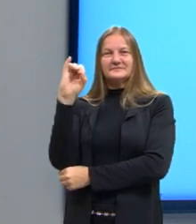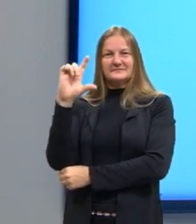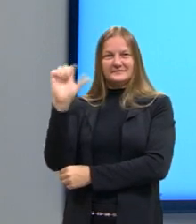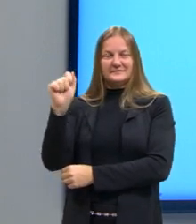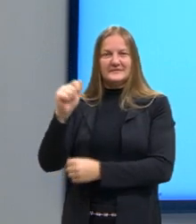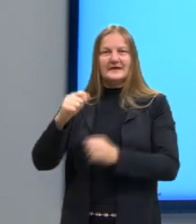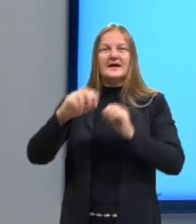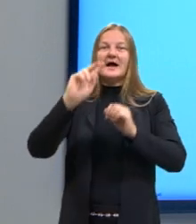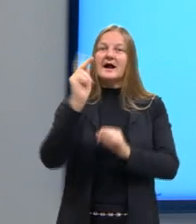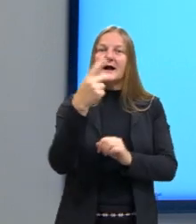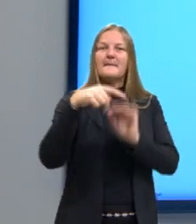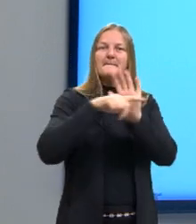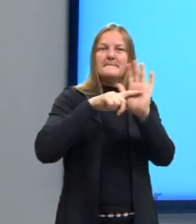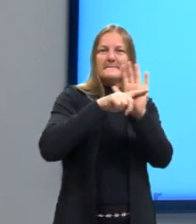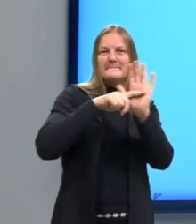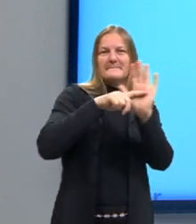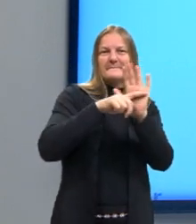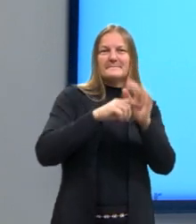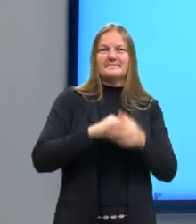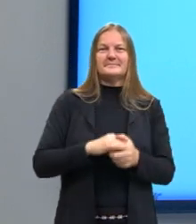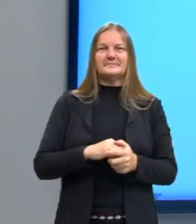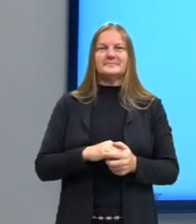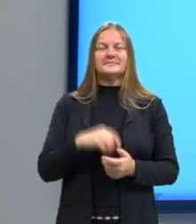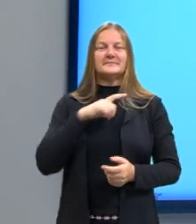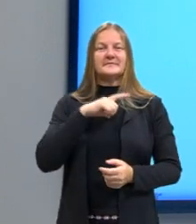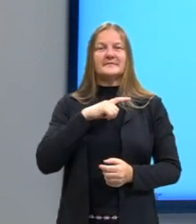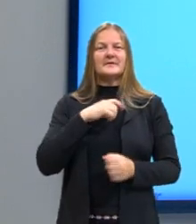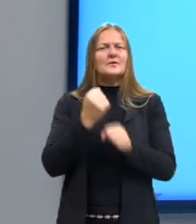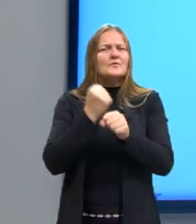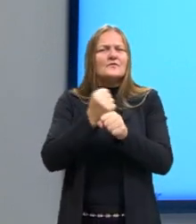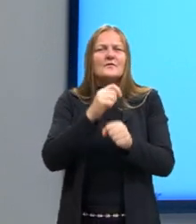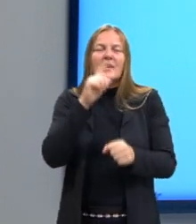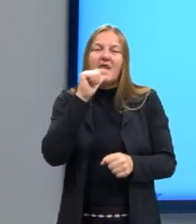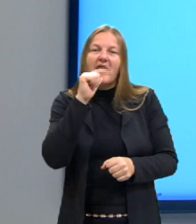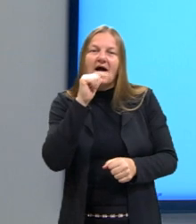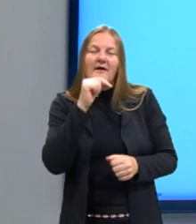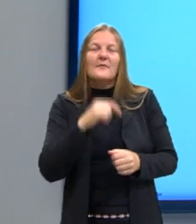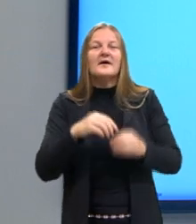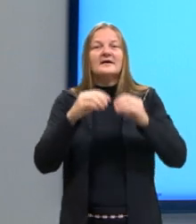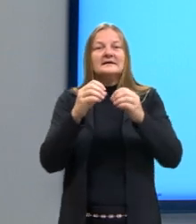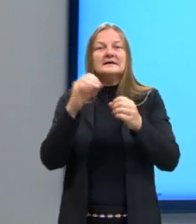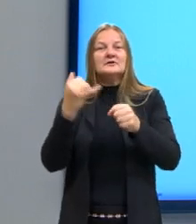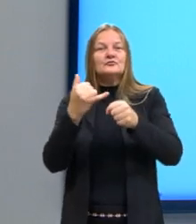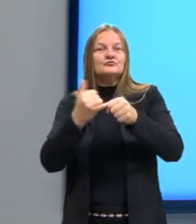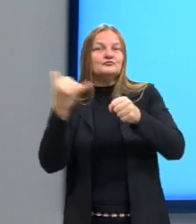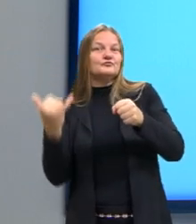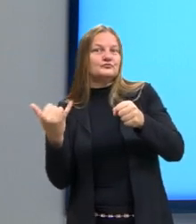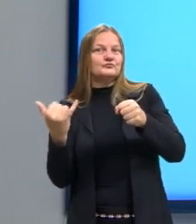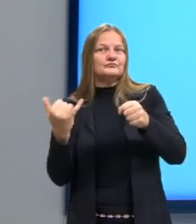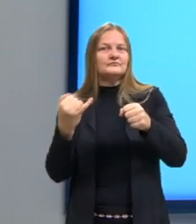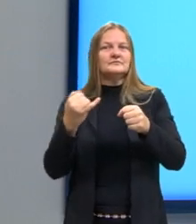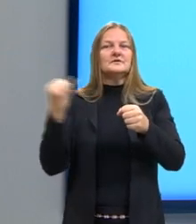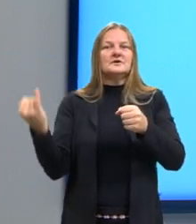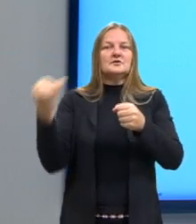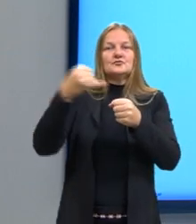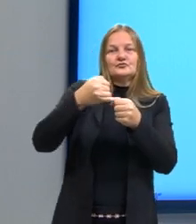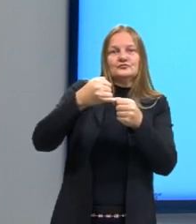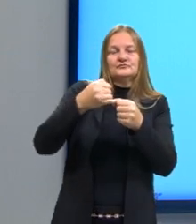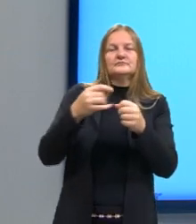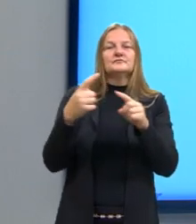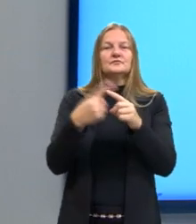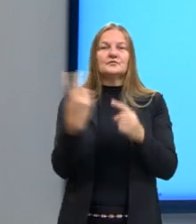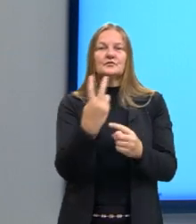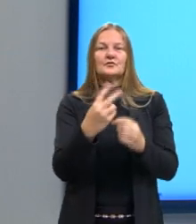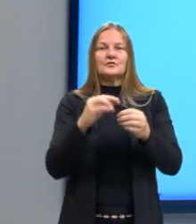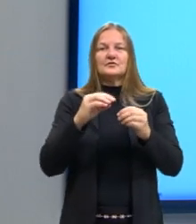destes dois íons vai formar a água. E o cátion que sobrar da base mais o óleo que sobrar do ácido vai formar